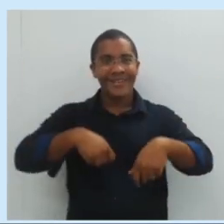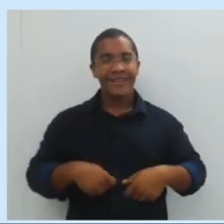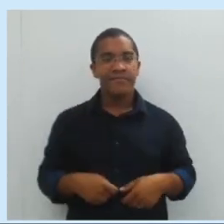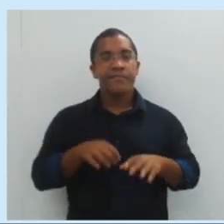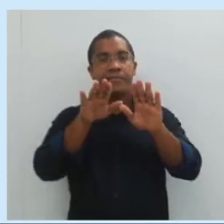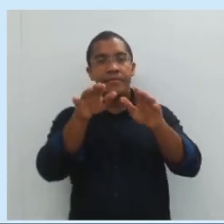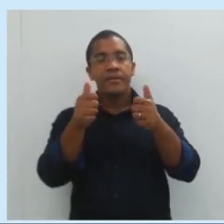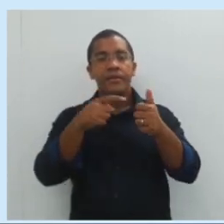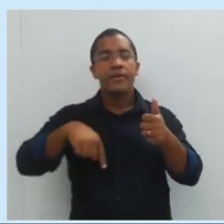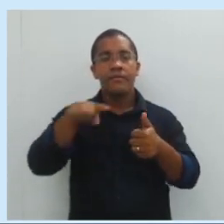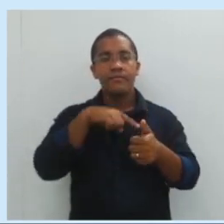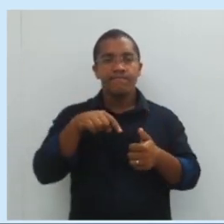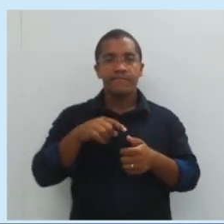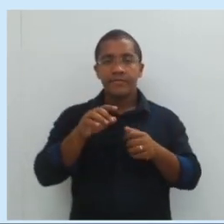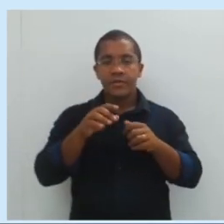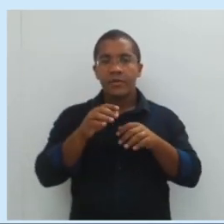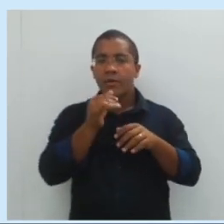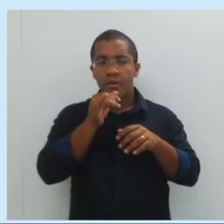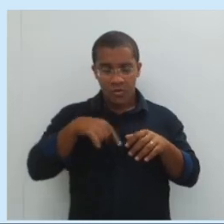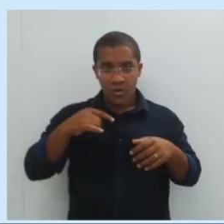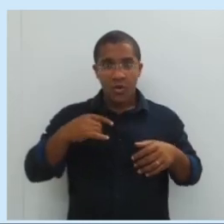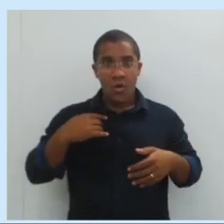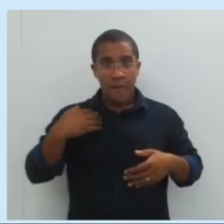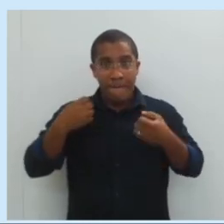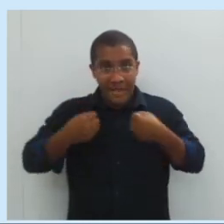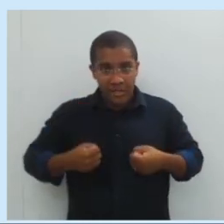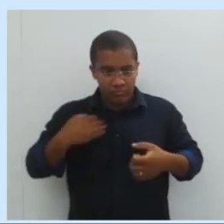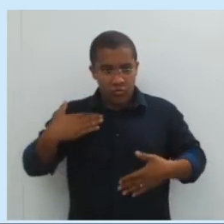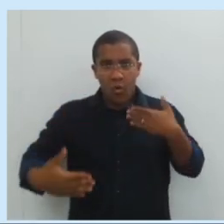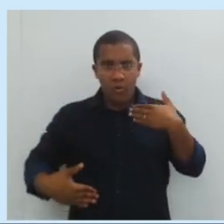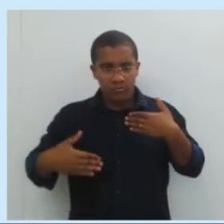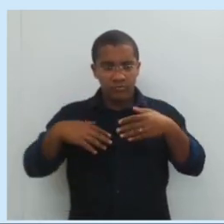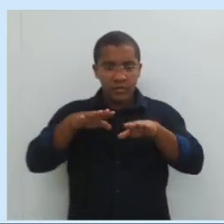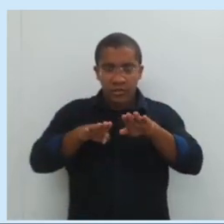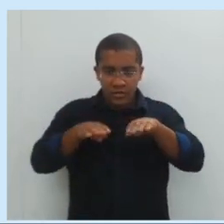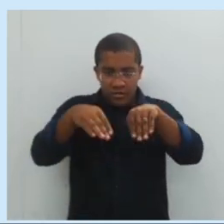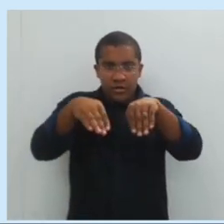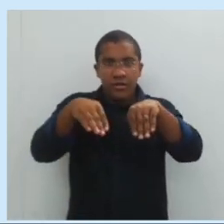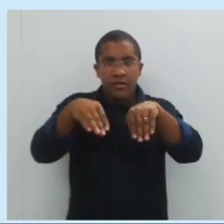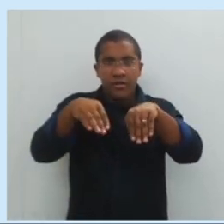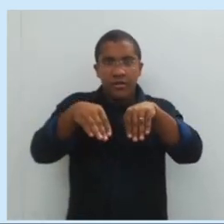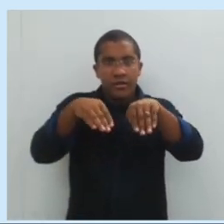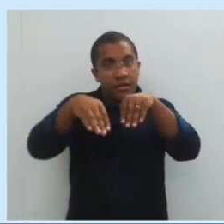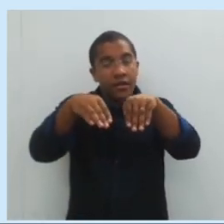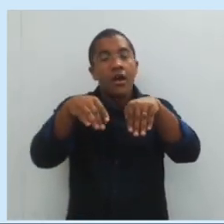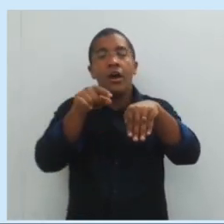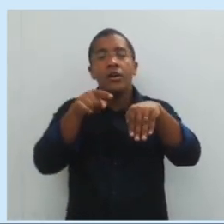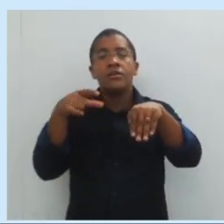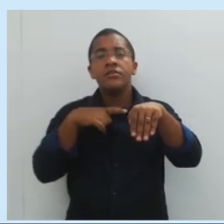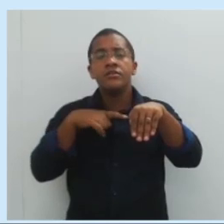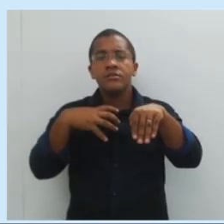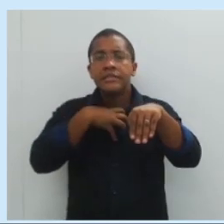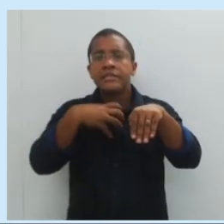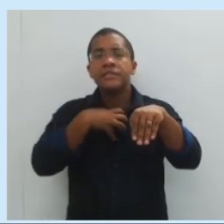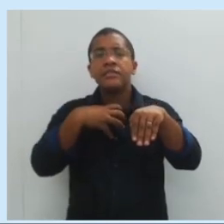E quando a gente fica apoiando todo o nosso peso nos nossos dedinhos, a gente vai